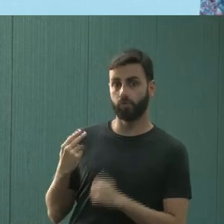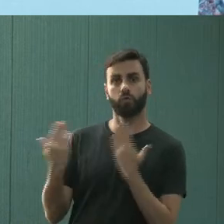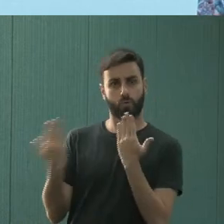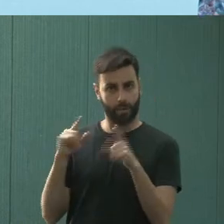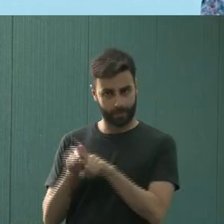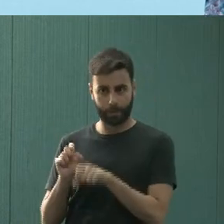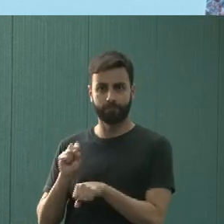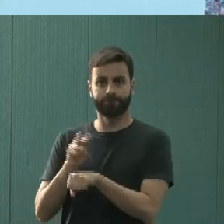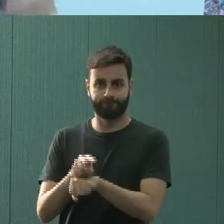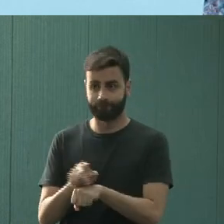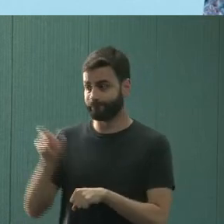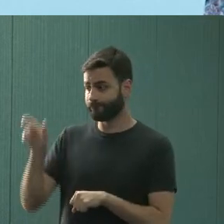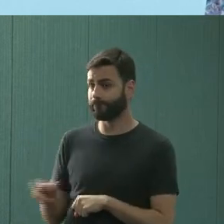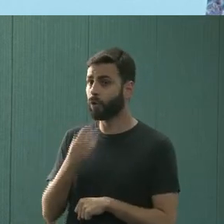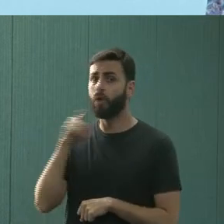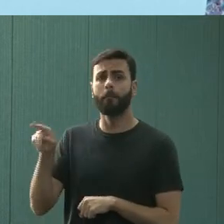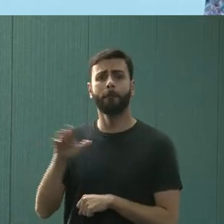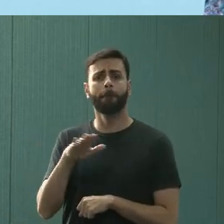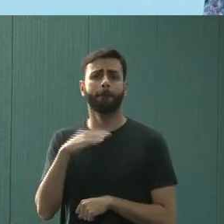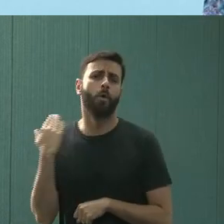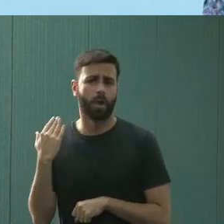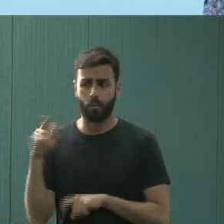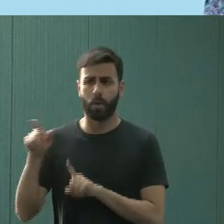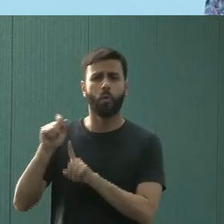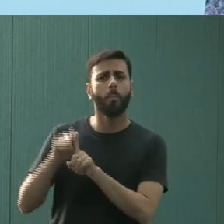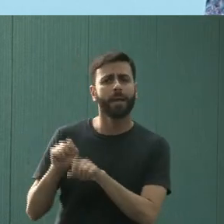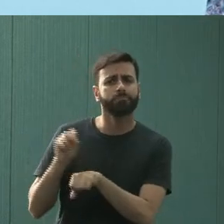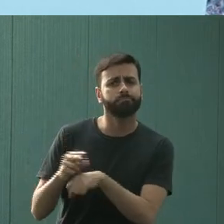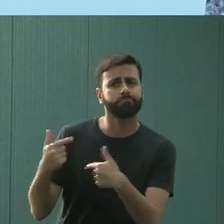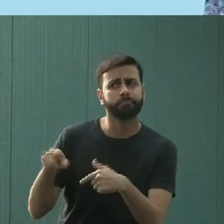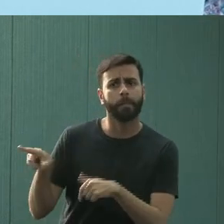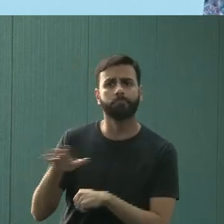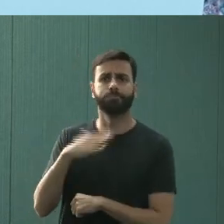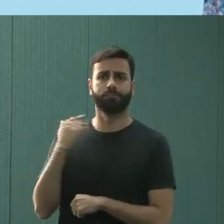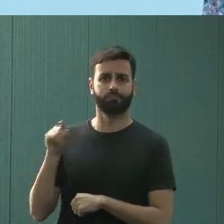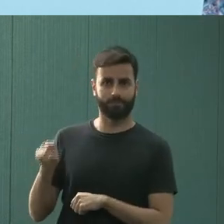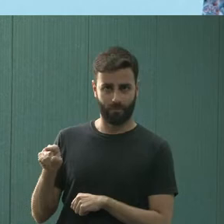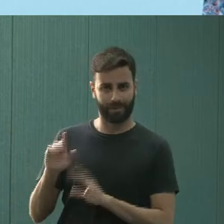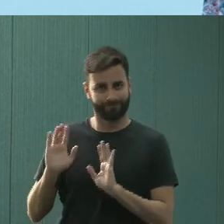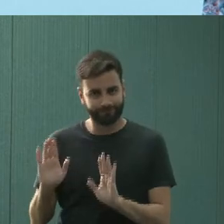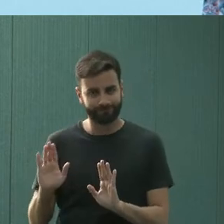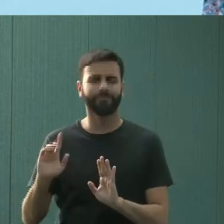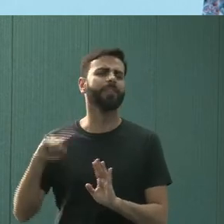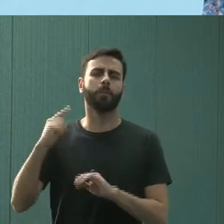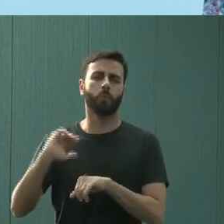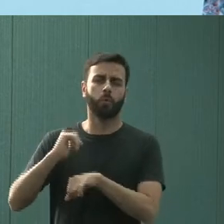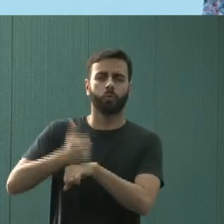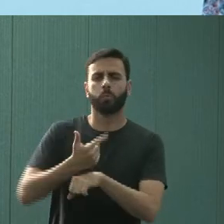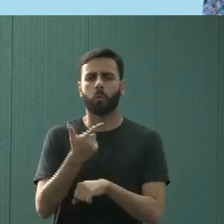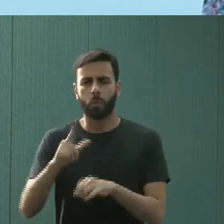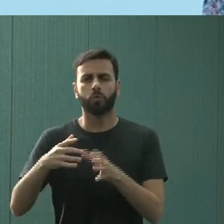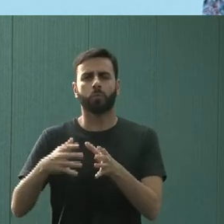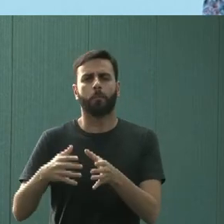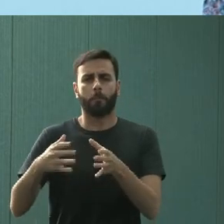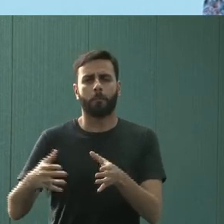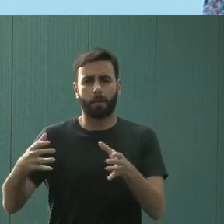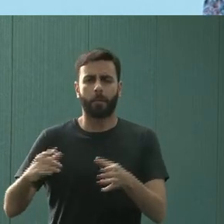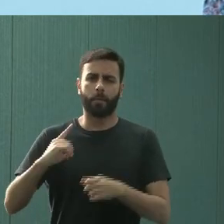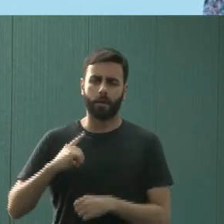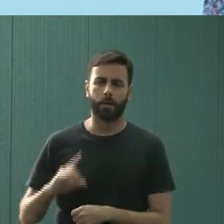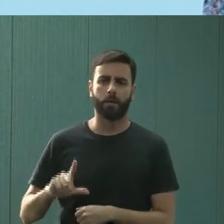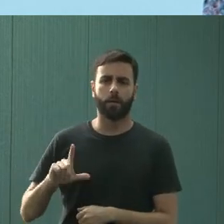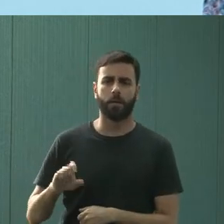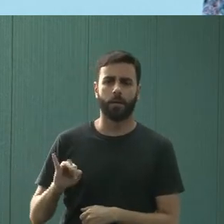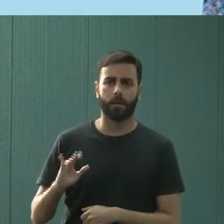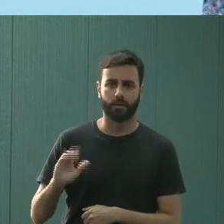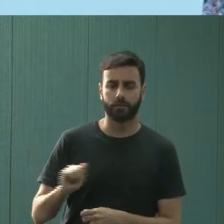o Ramon faleceu um mês depois de entrar aqui na instituição, e depois entrou outras pessoas, entrou Letícia,